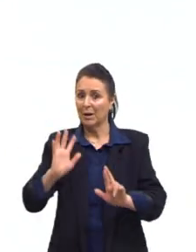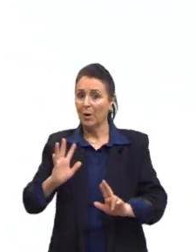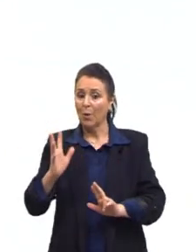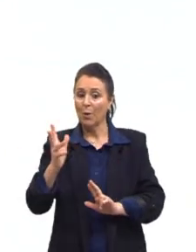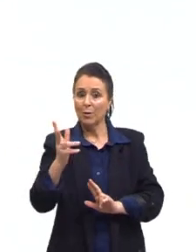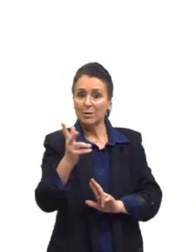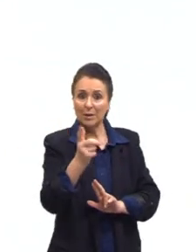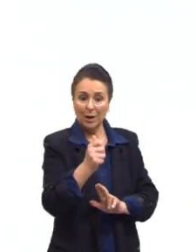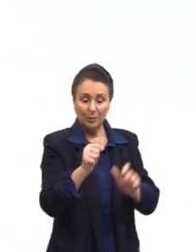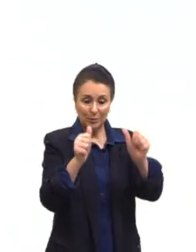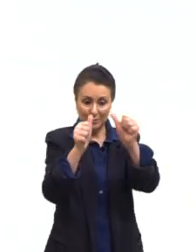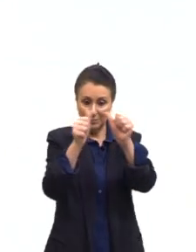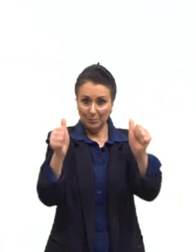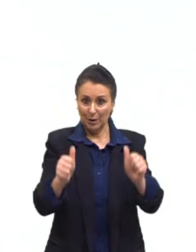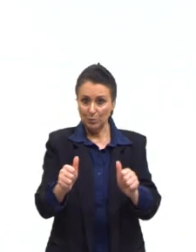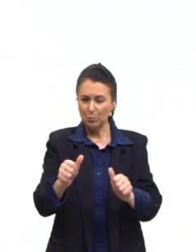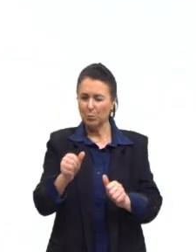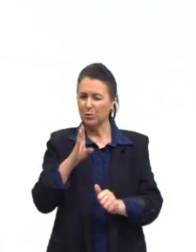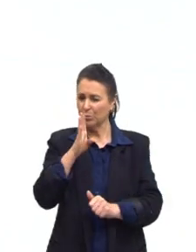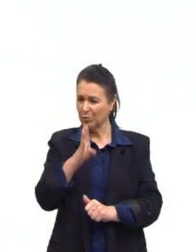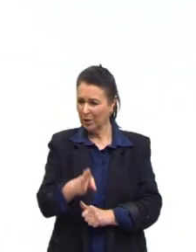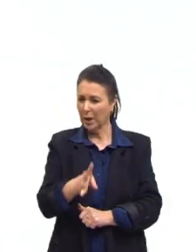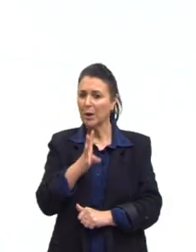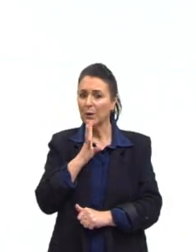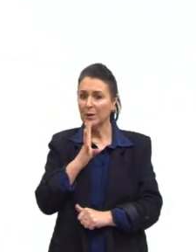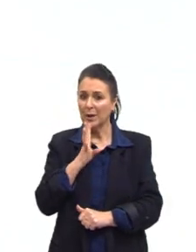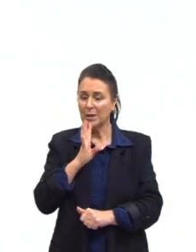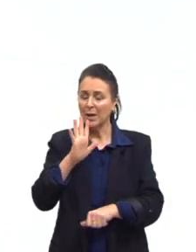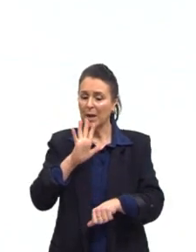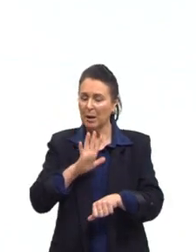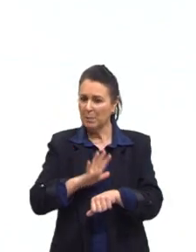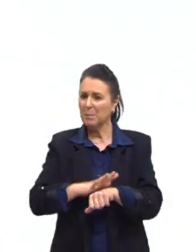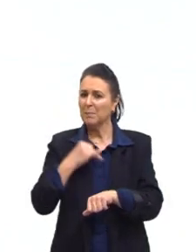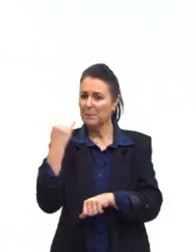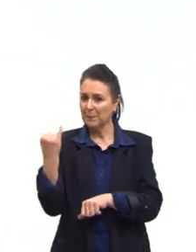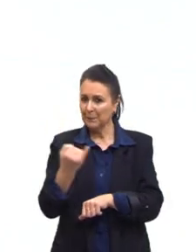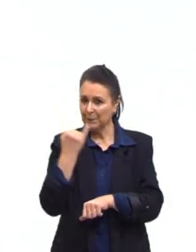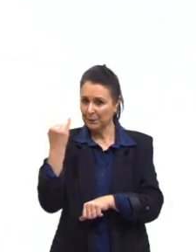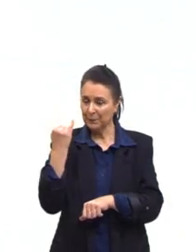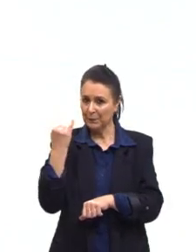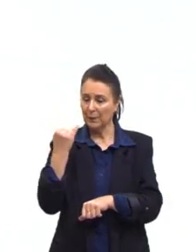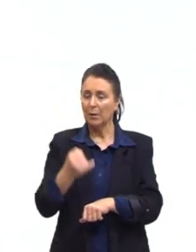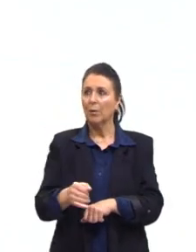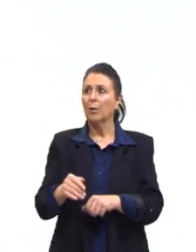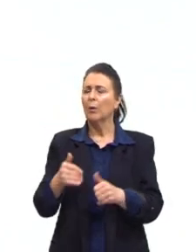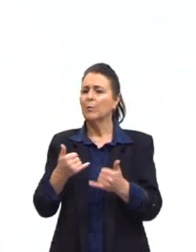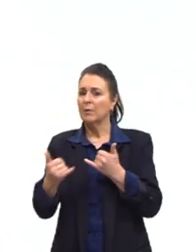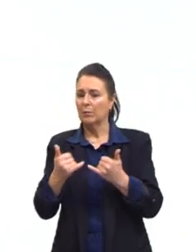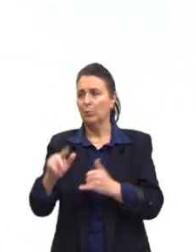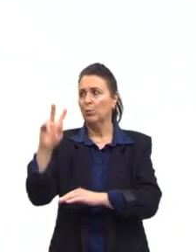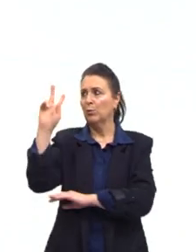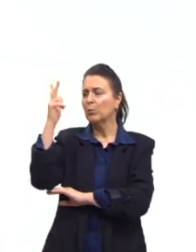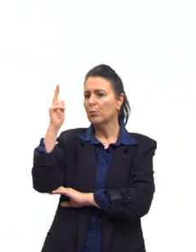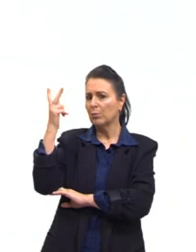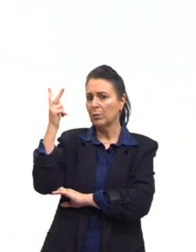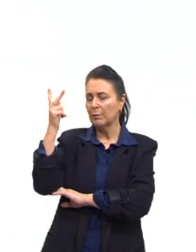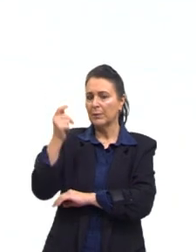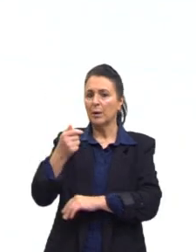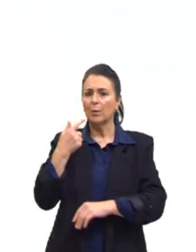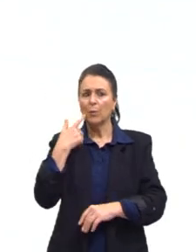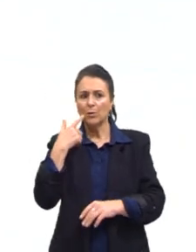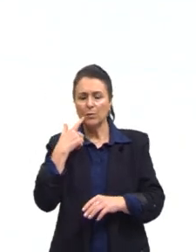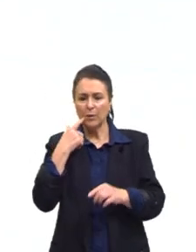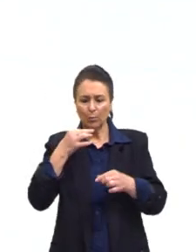conhecimento prévio facilita na hora de decifrar o conteúdo. Em questões de história, por exemplo, você pode ver um